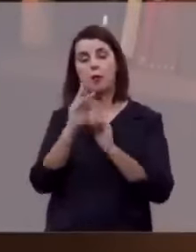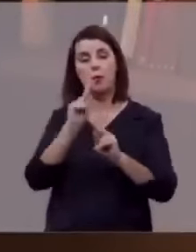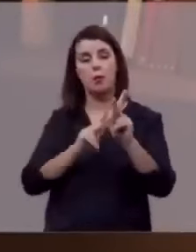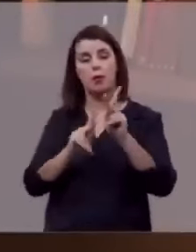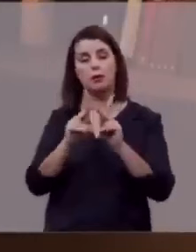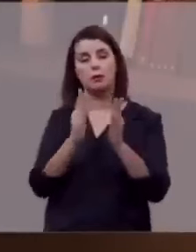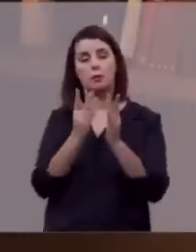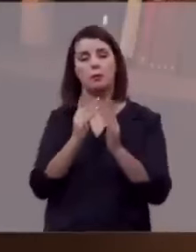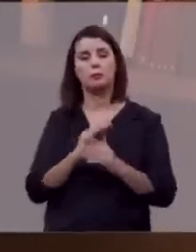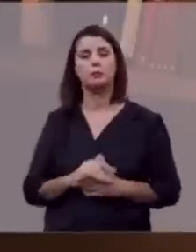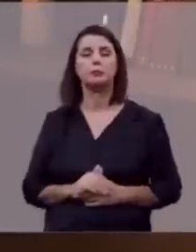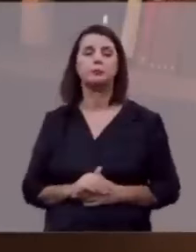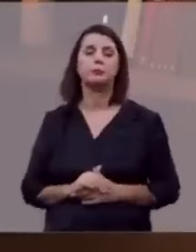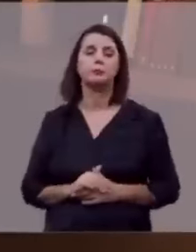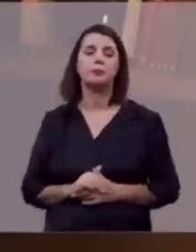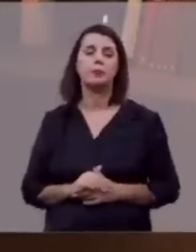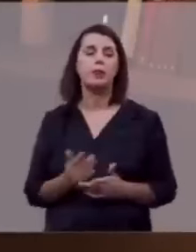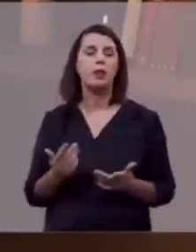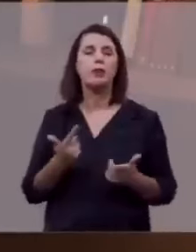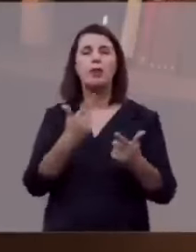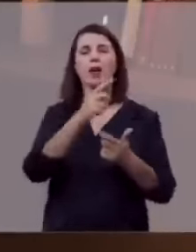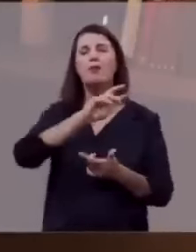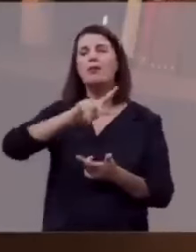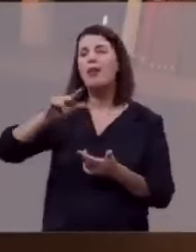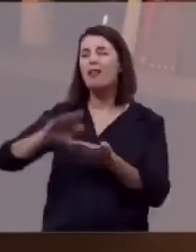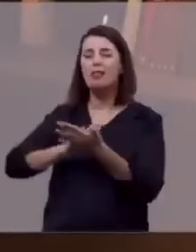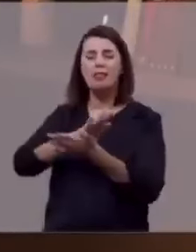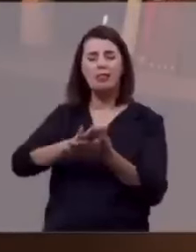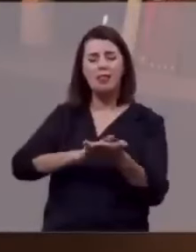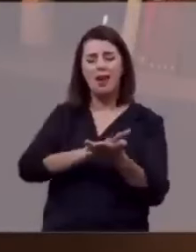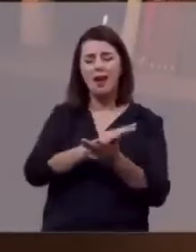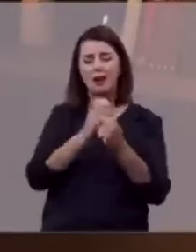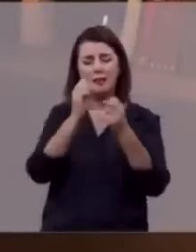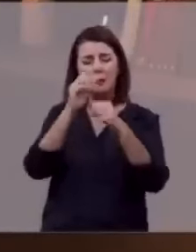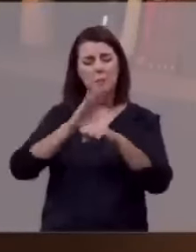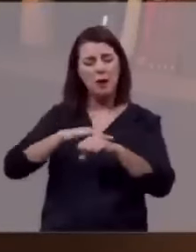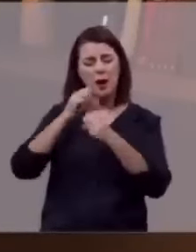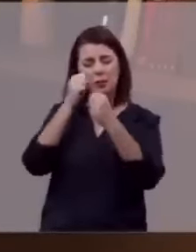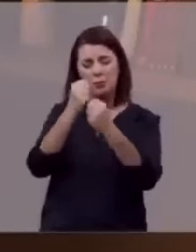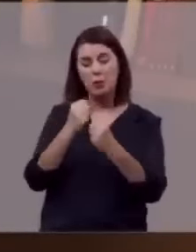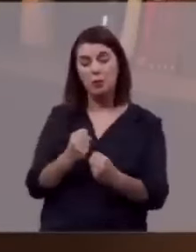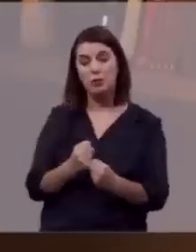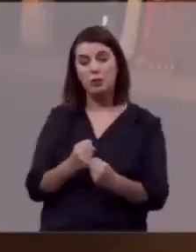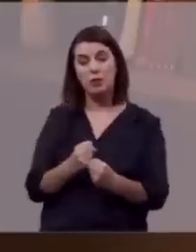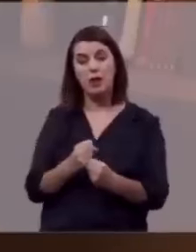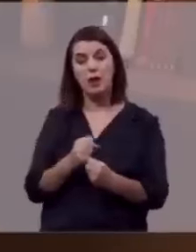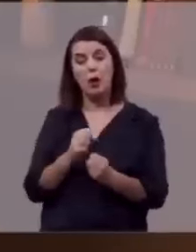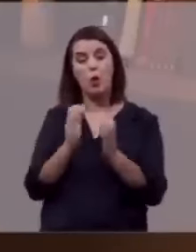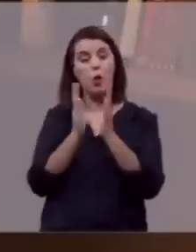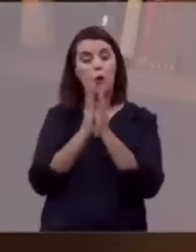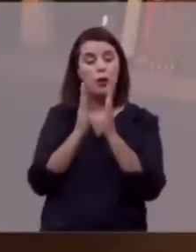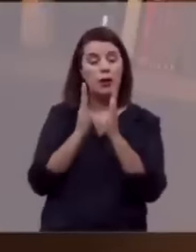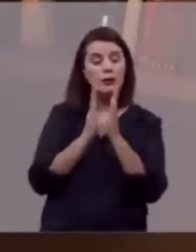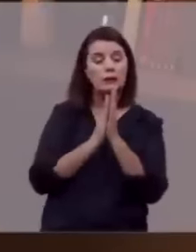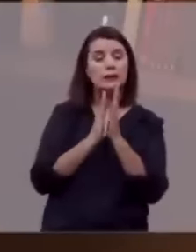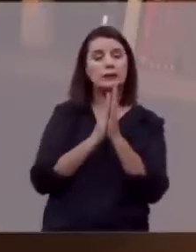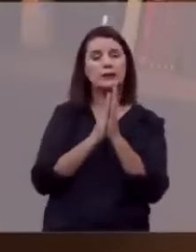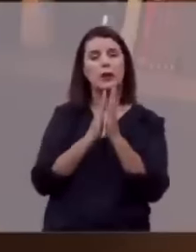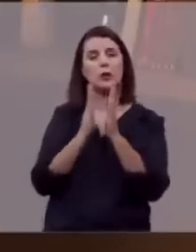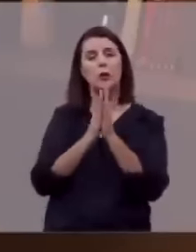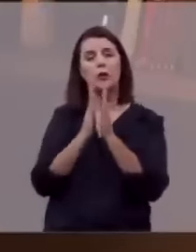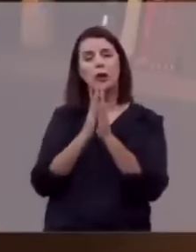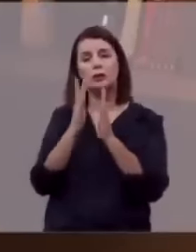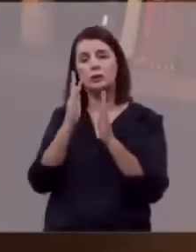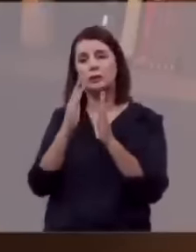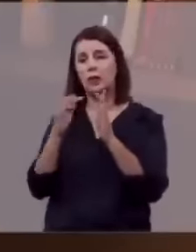povo. Não há nada mais poderoso na terra do que a oração do povo de Deus, porque a oração conecta a